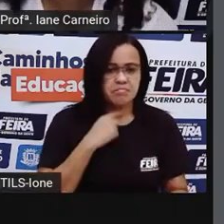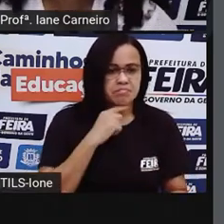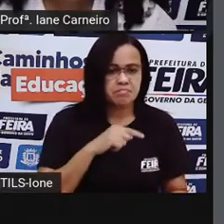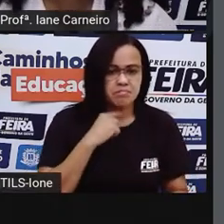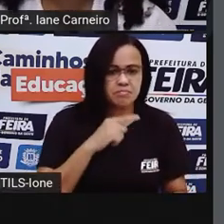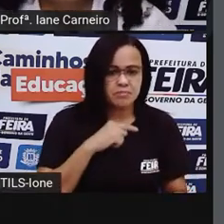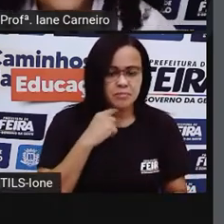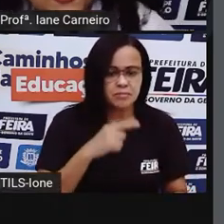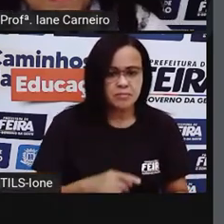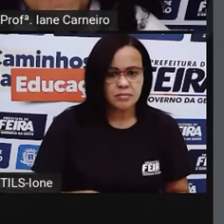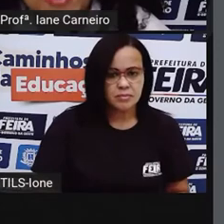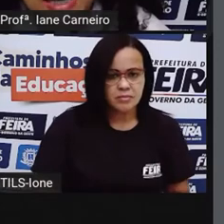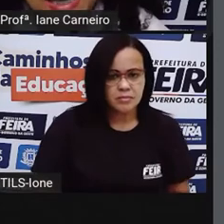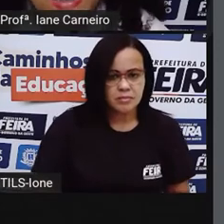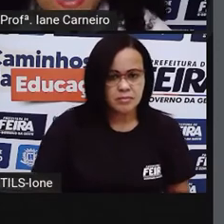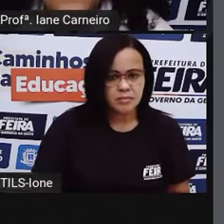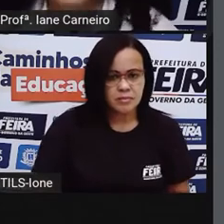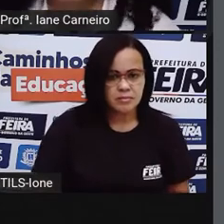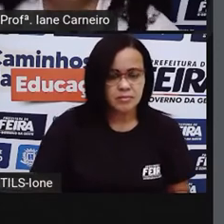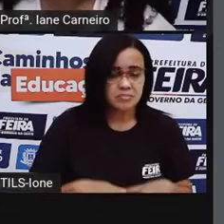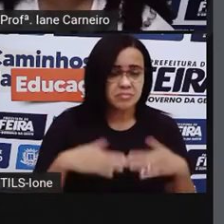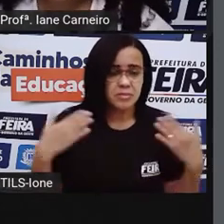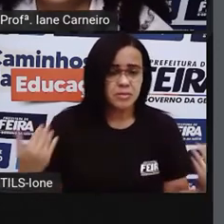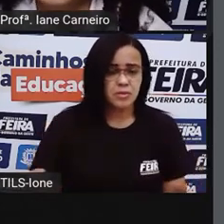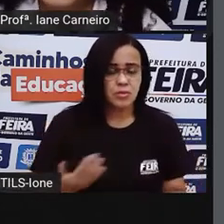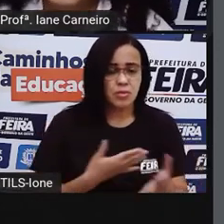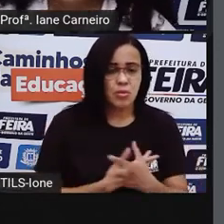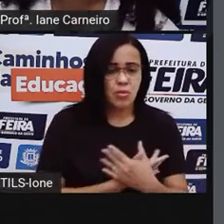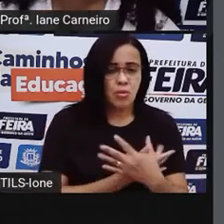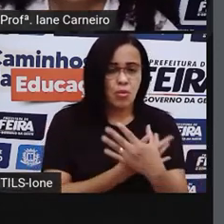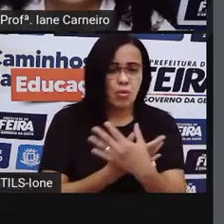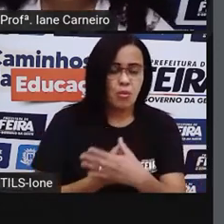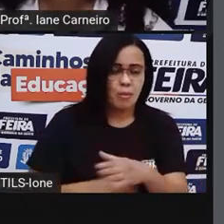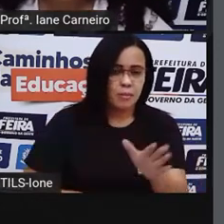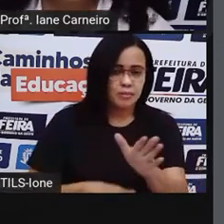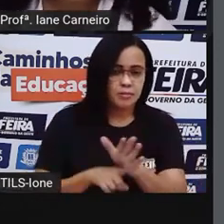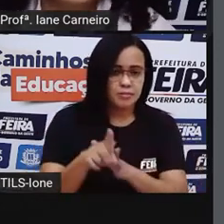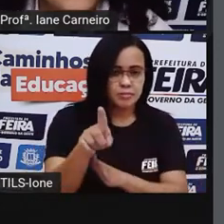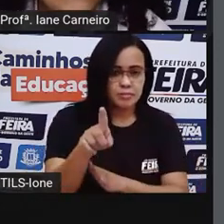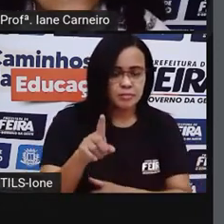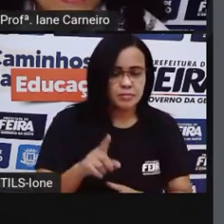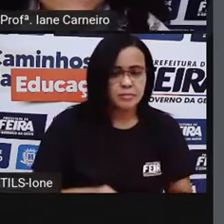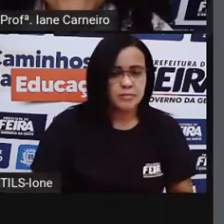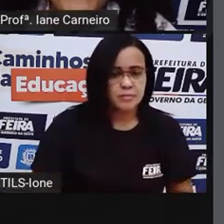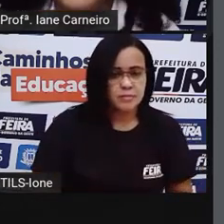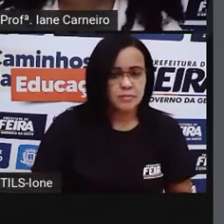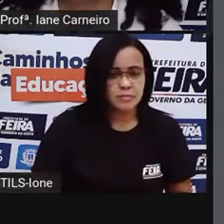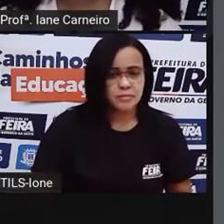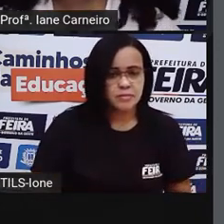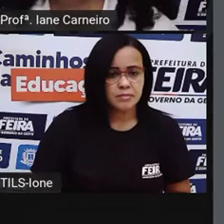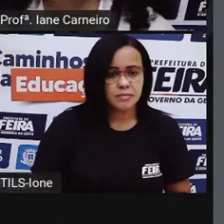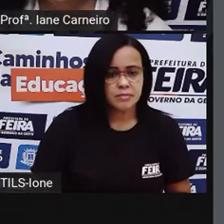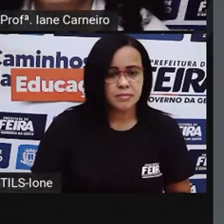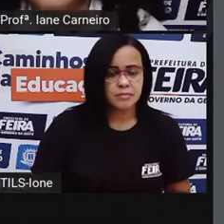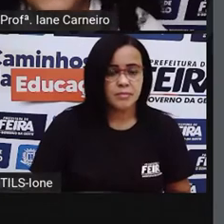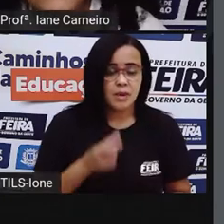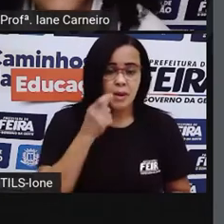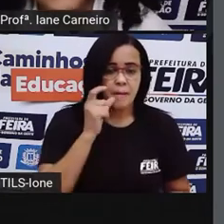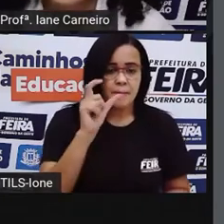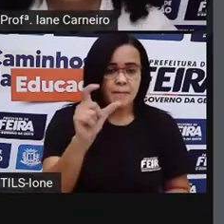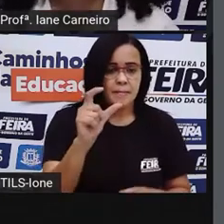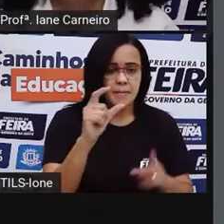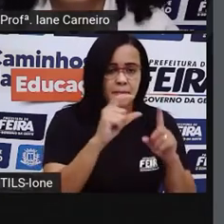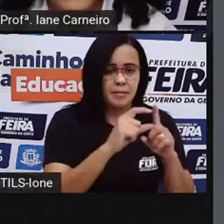Mas quem és tu, borboleta? Perguntou ele, intrigado. Sou a fada palavrinha, que